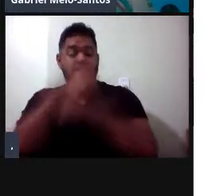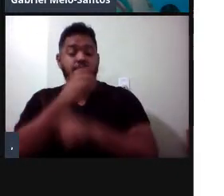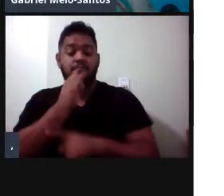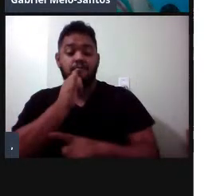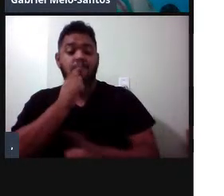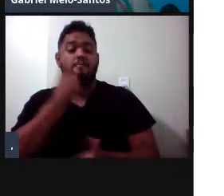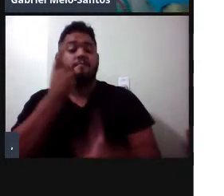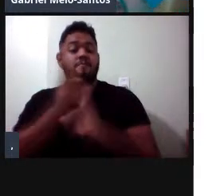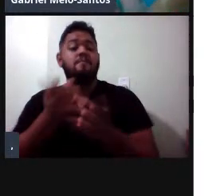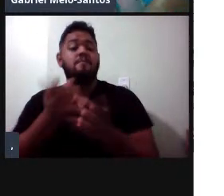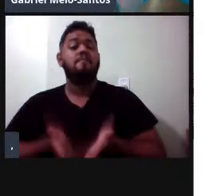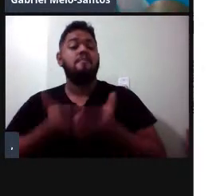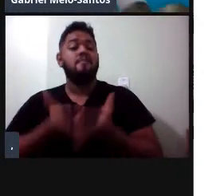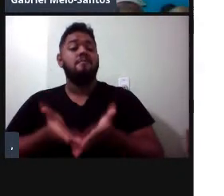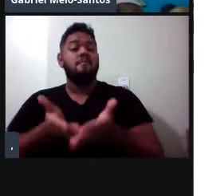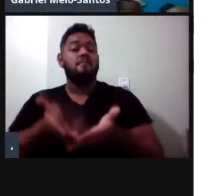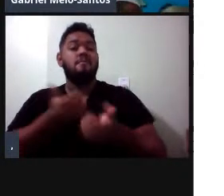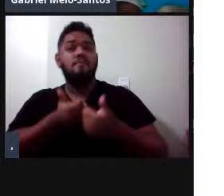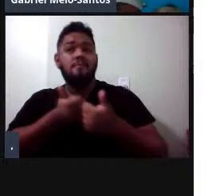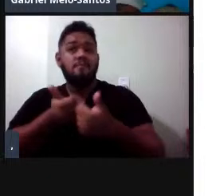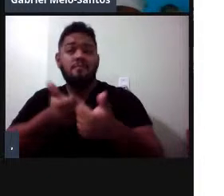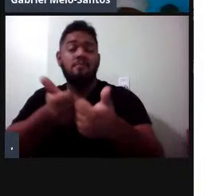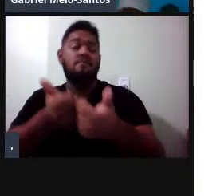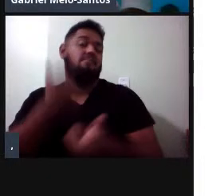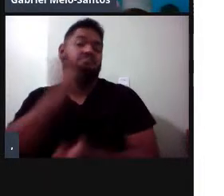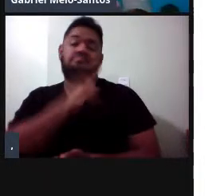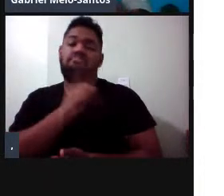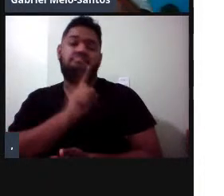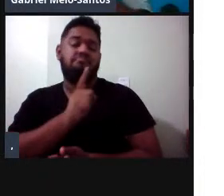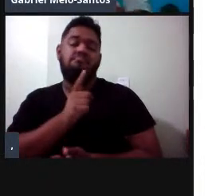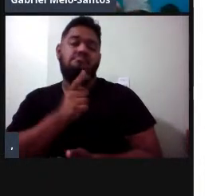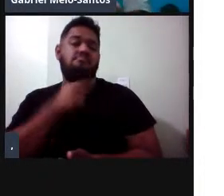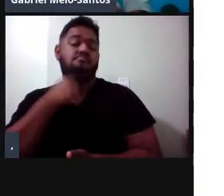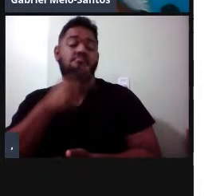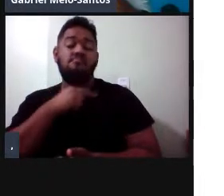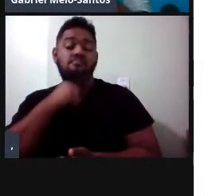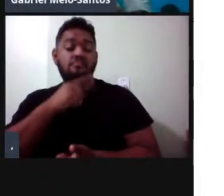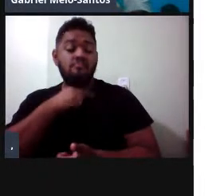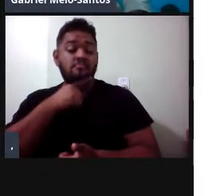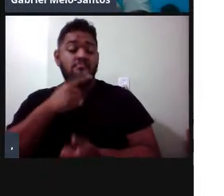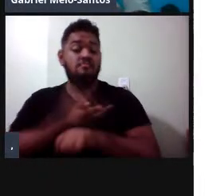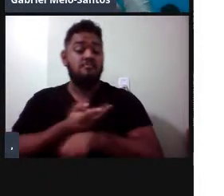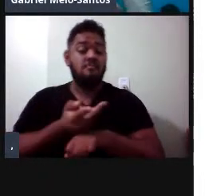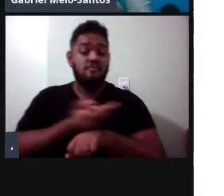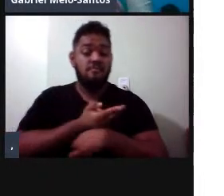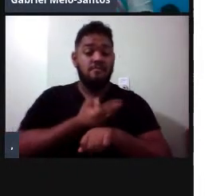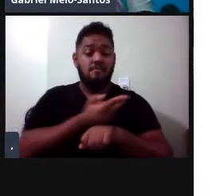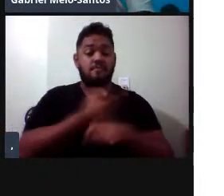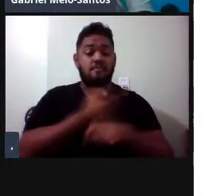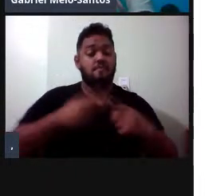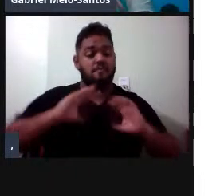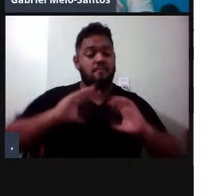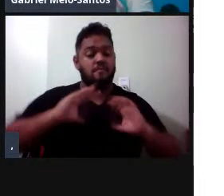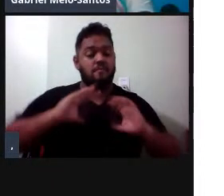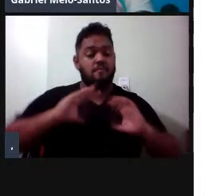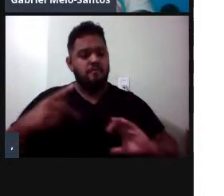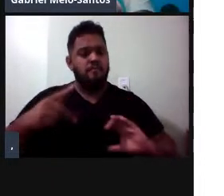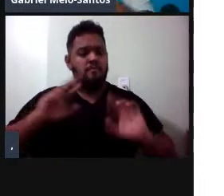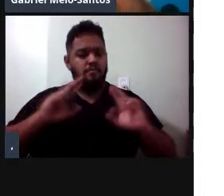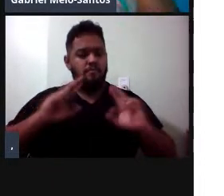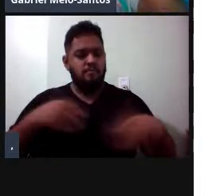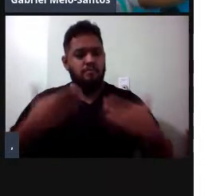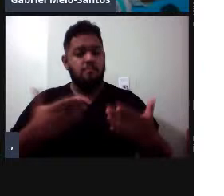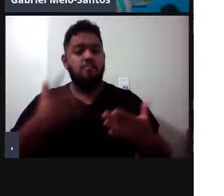barro, às vezes, às vezes nem tanto, de você ficar localizando porque eles têm um comportamento erático. então a gente